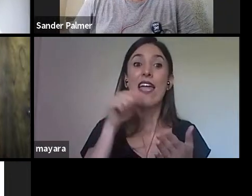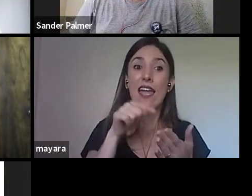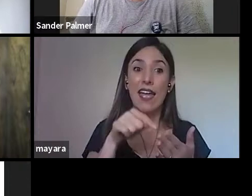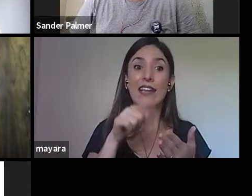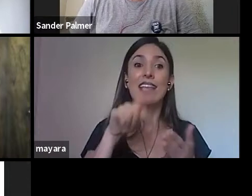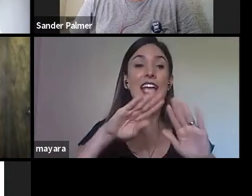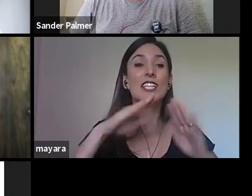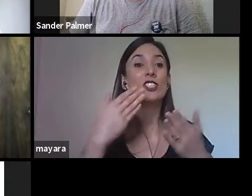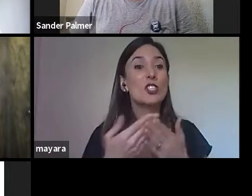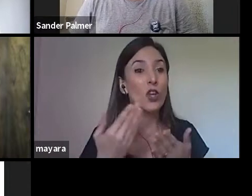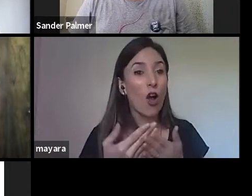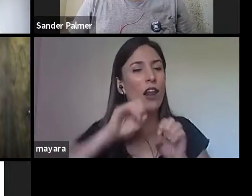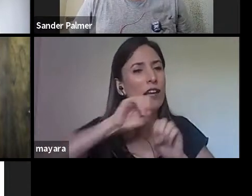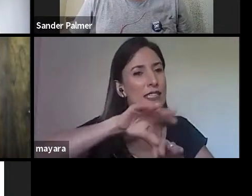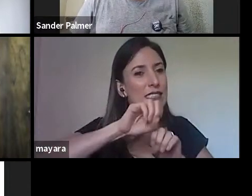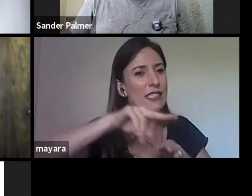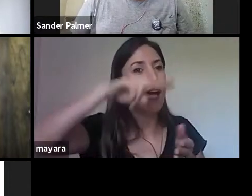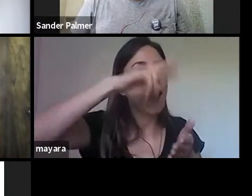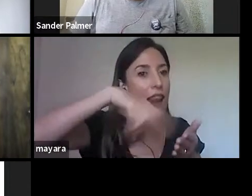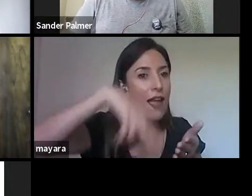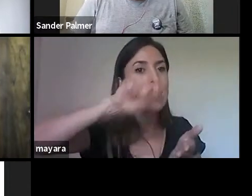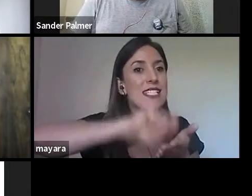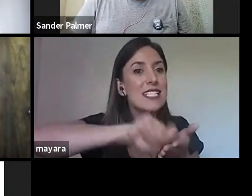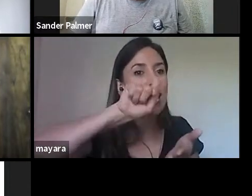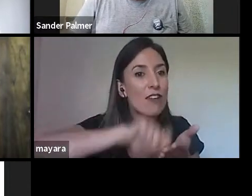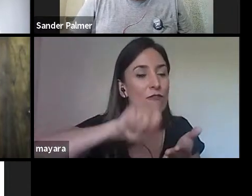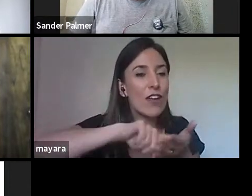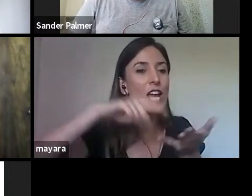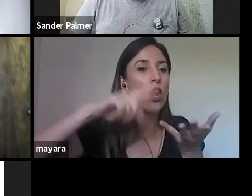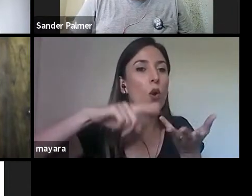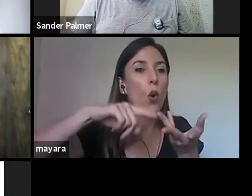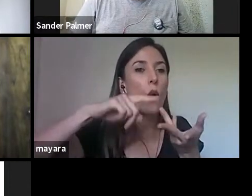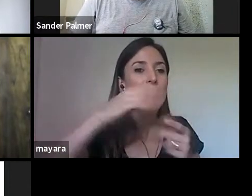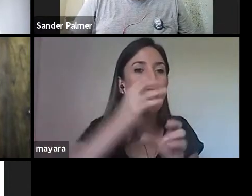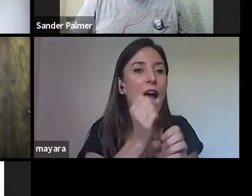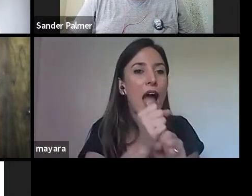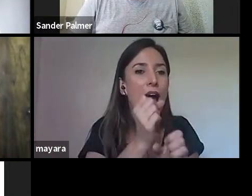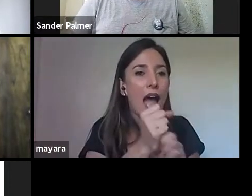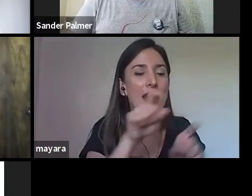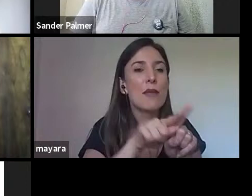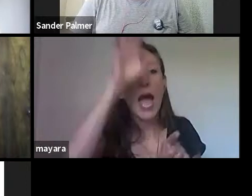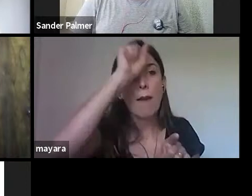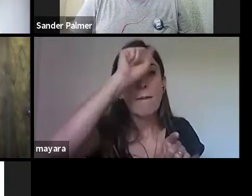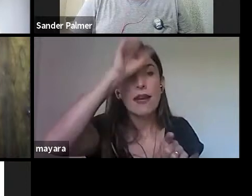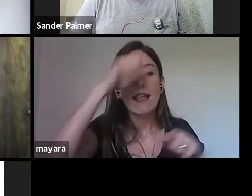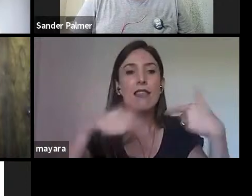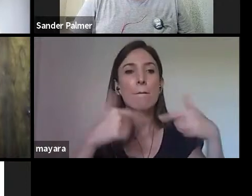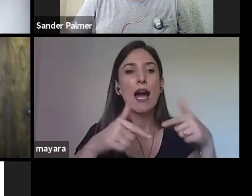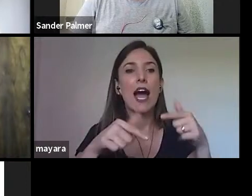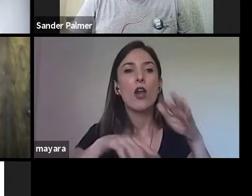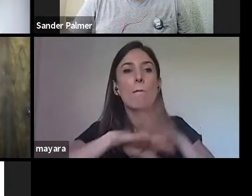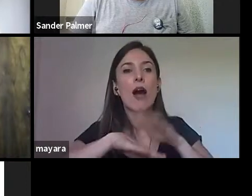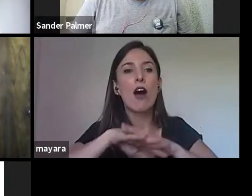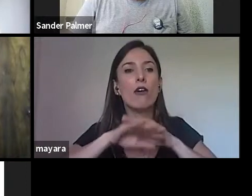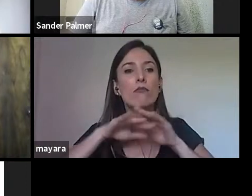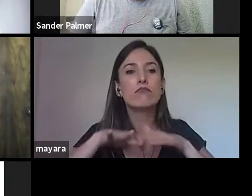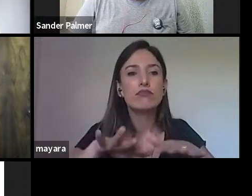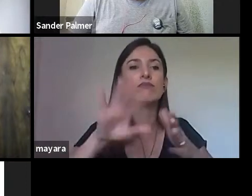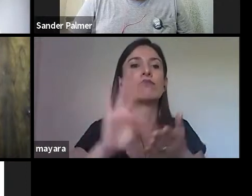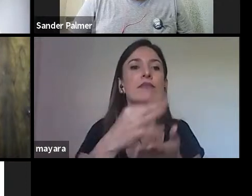escrever, contar e aprendizar de trabalhos manuais. Então, a gente pode pensar numa